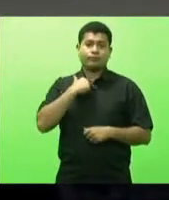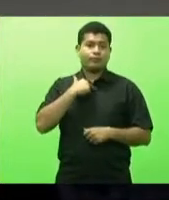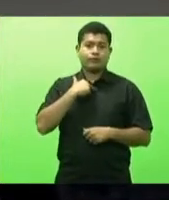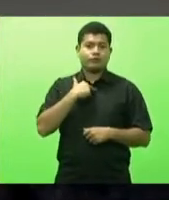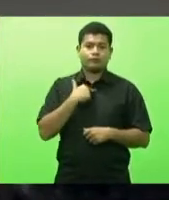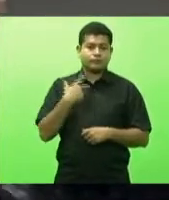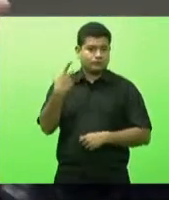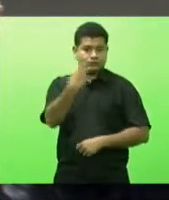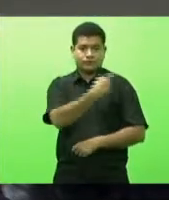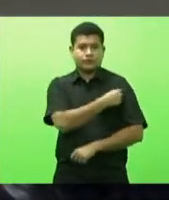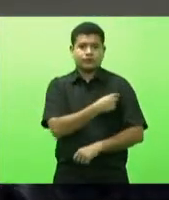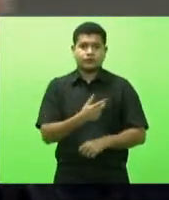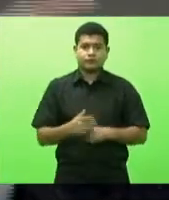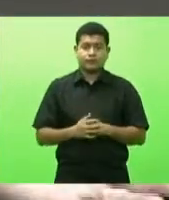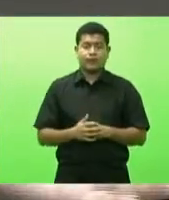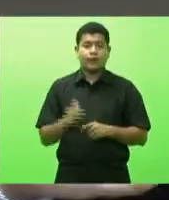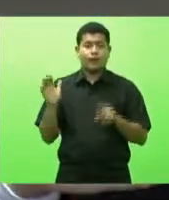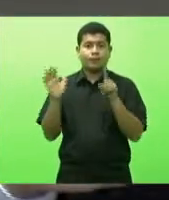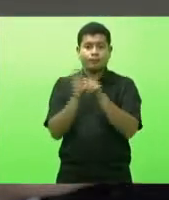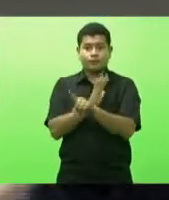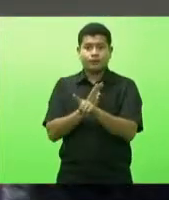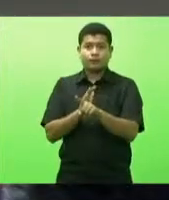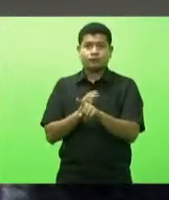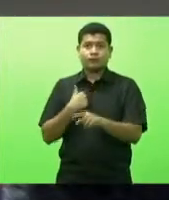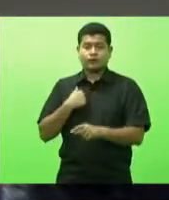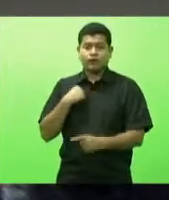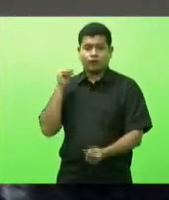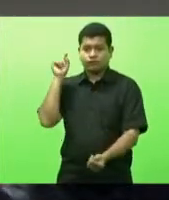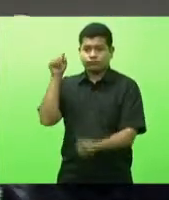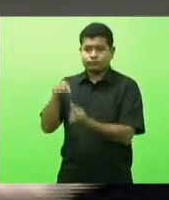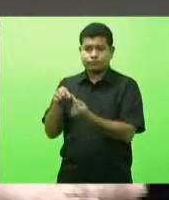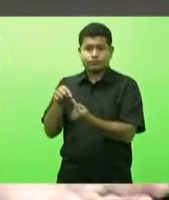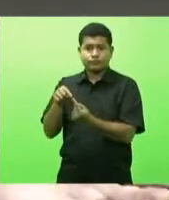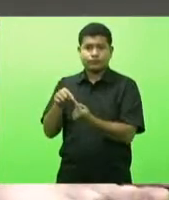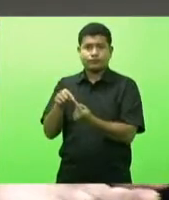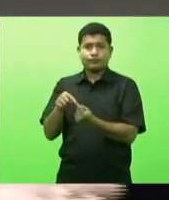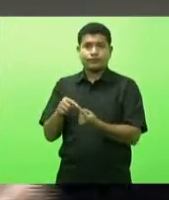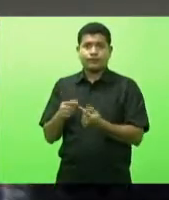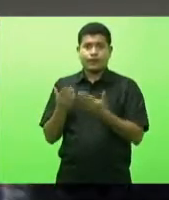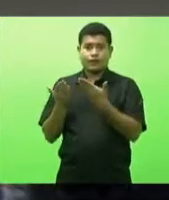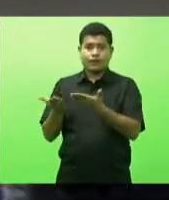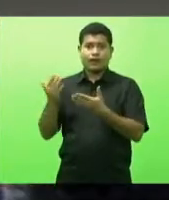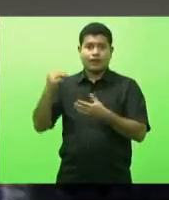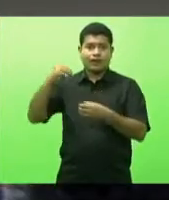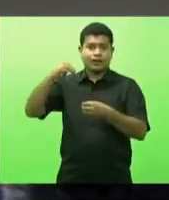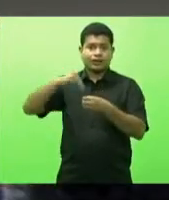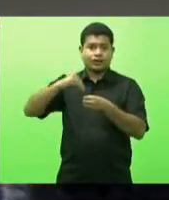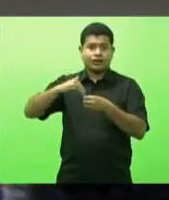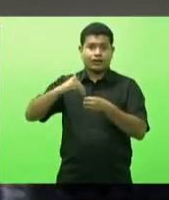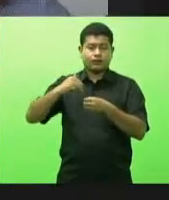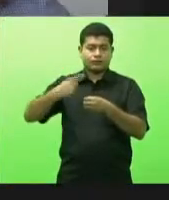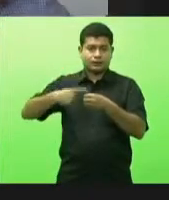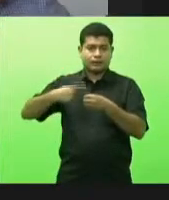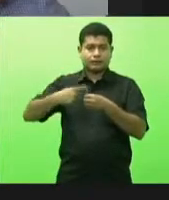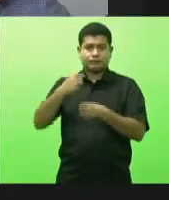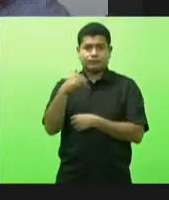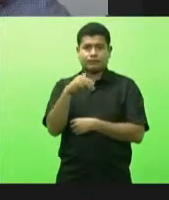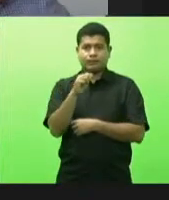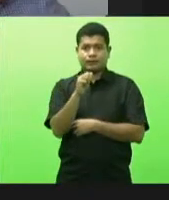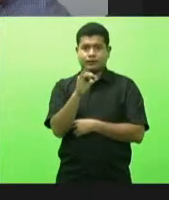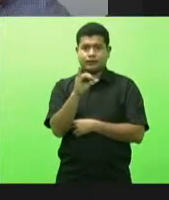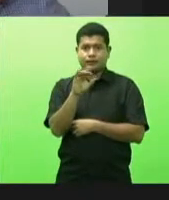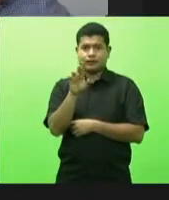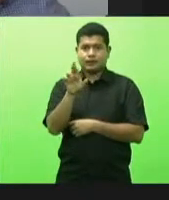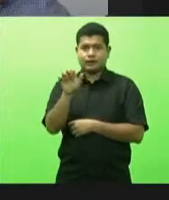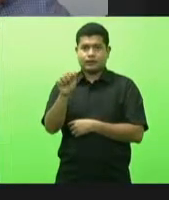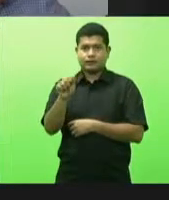a pergunta do secretário você mais específico do secretário do município de Macieira deputado Kennedy sim deputado